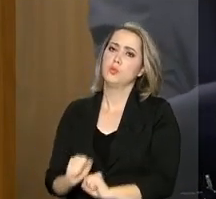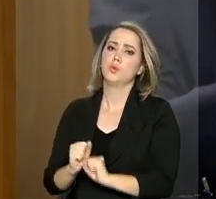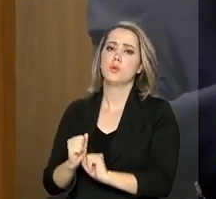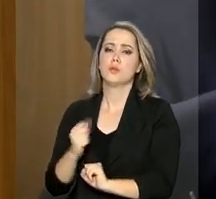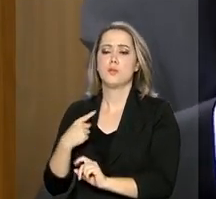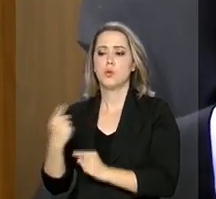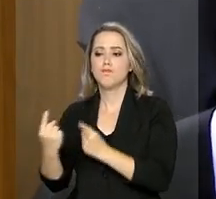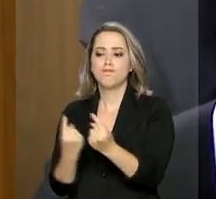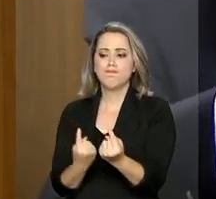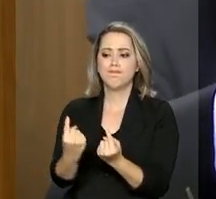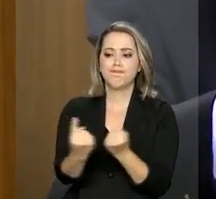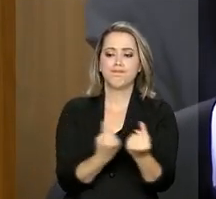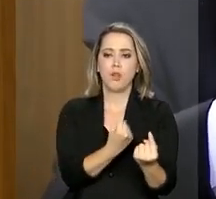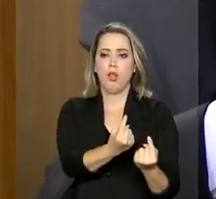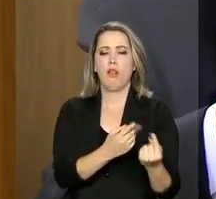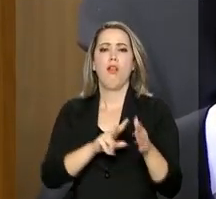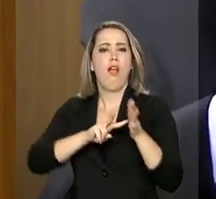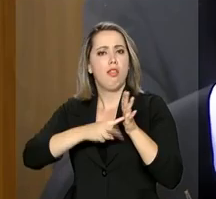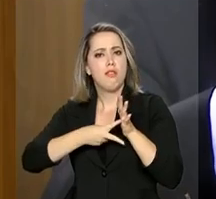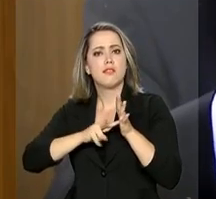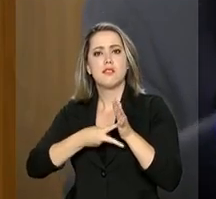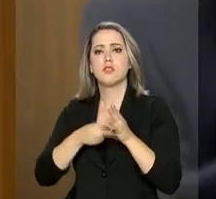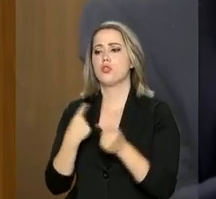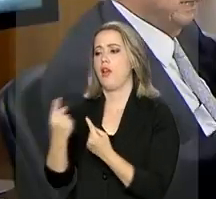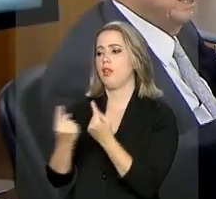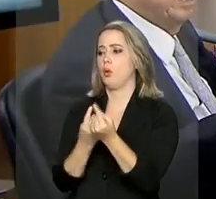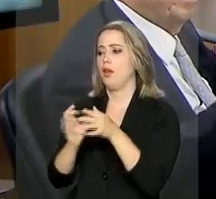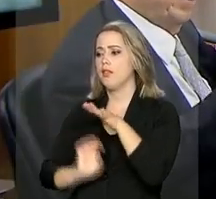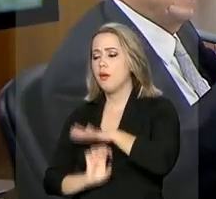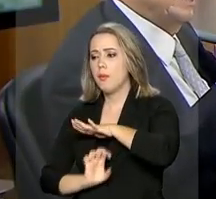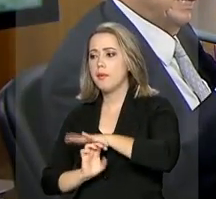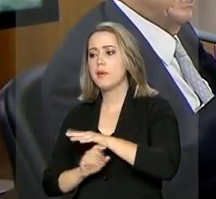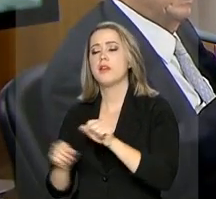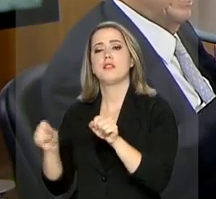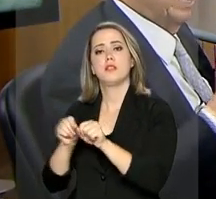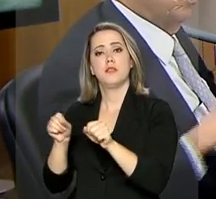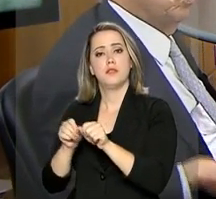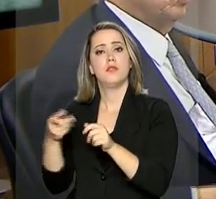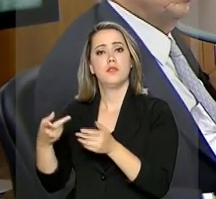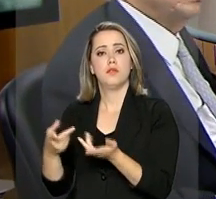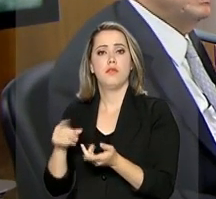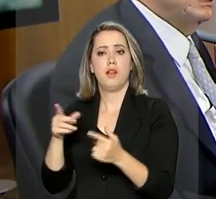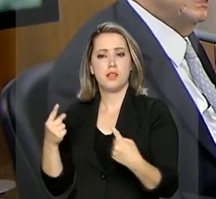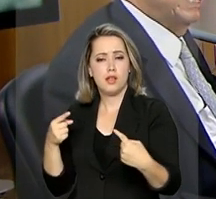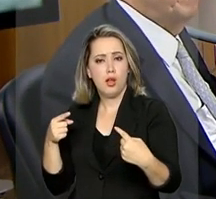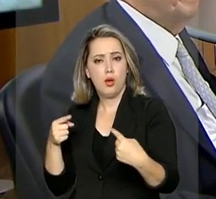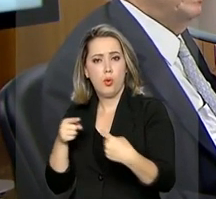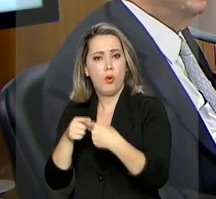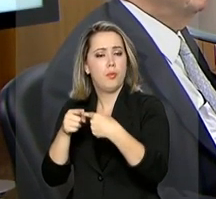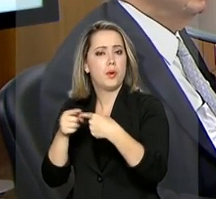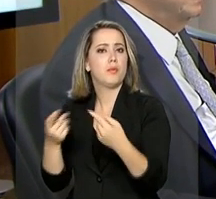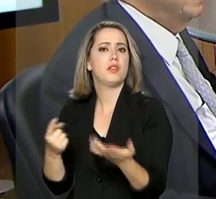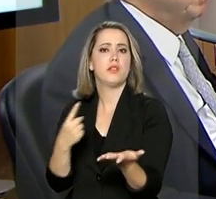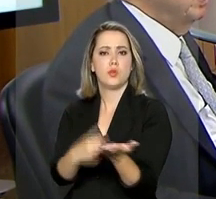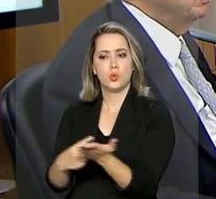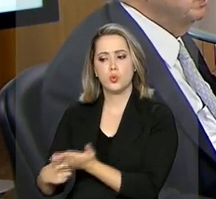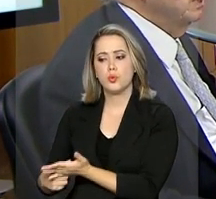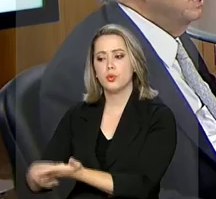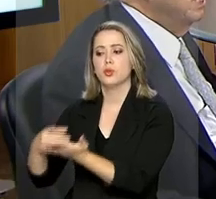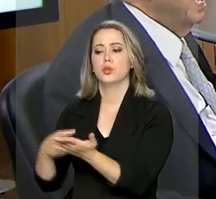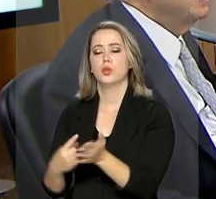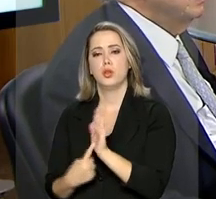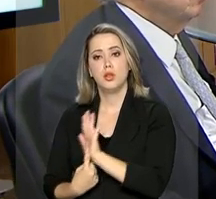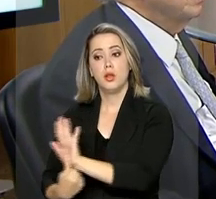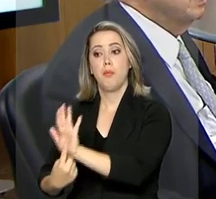que cada sindicato, cada empresa faça acordos que reflitam exatamente